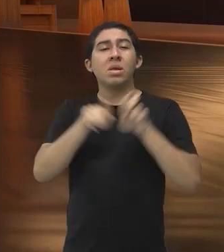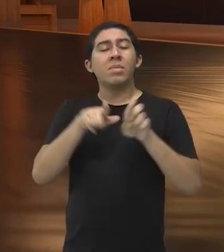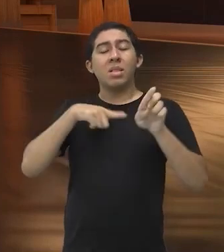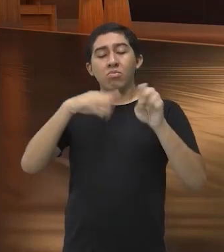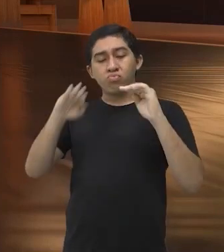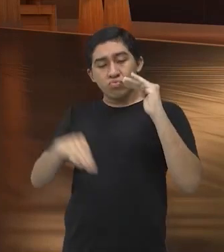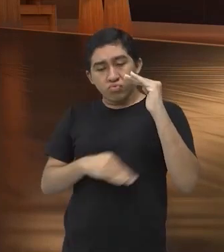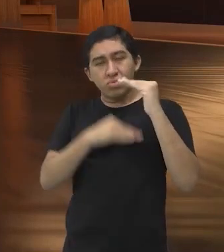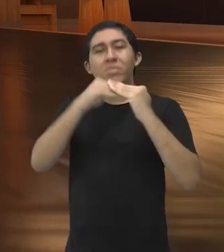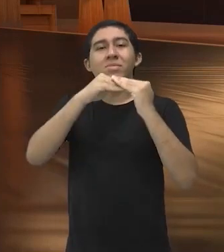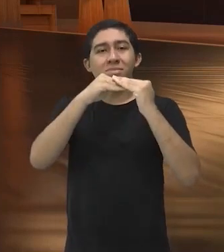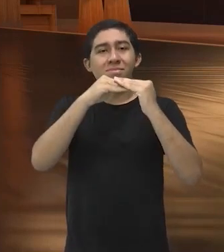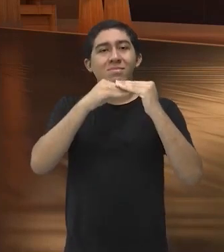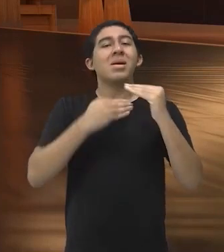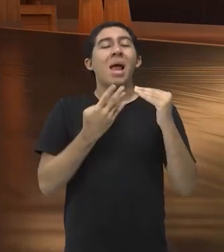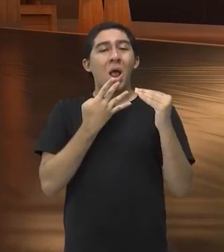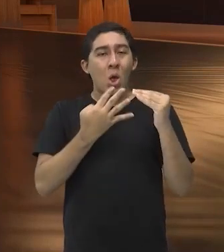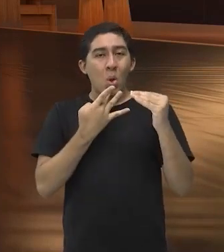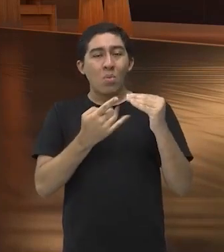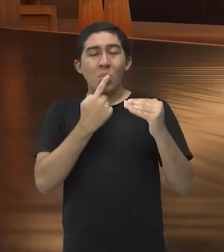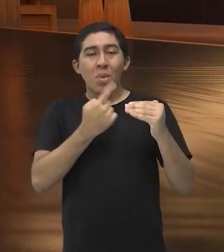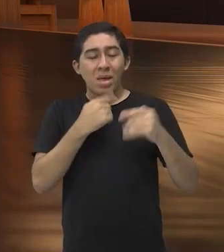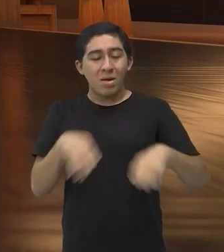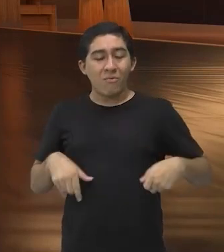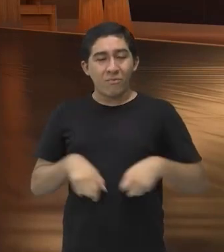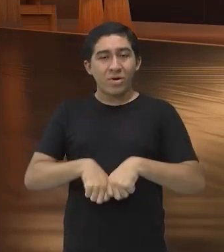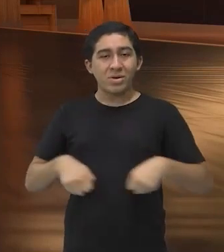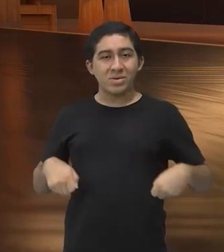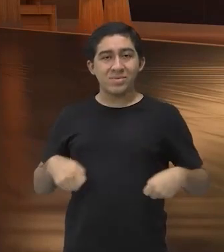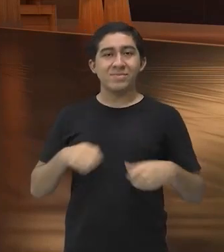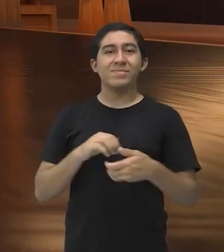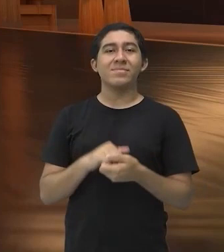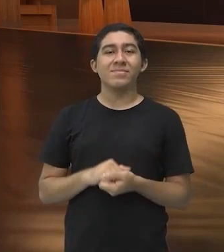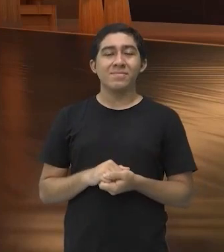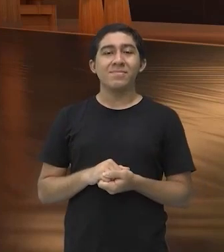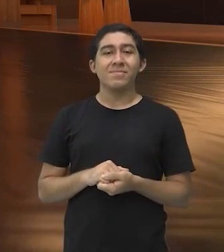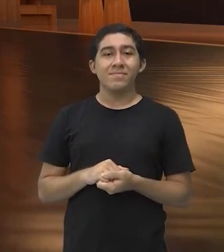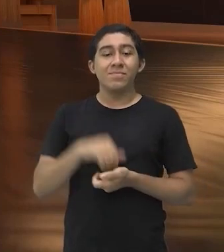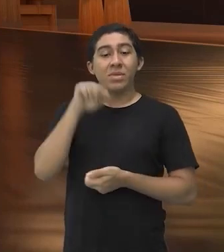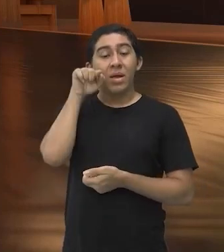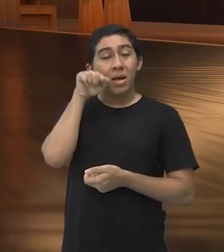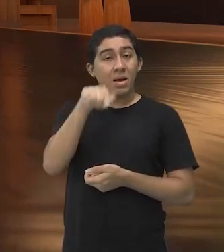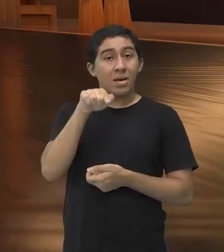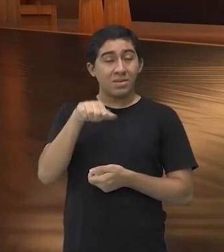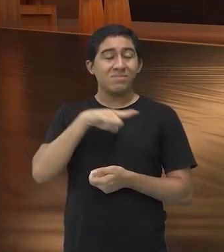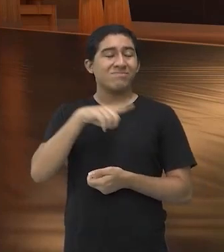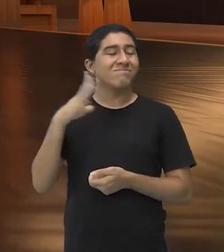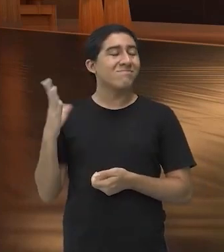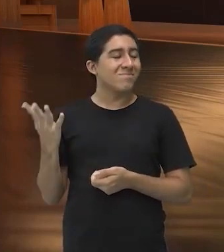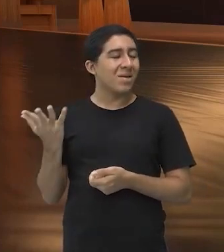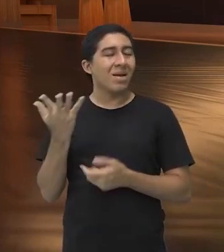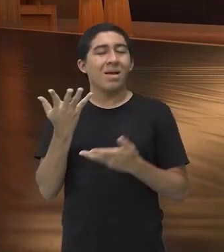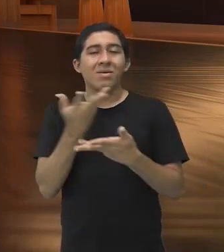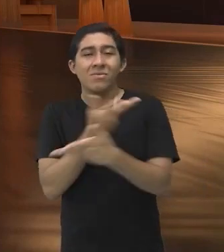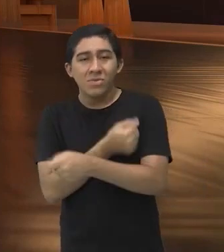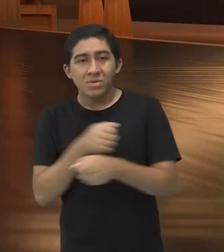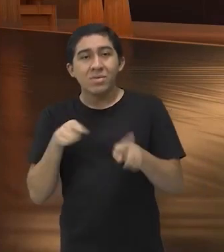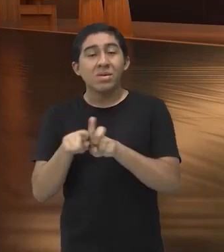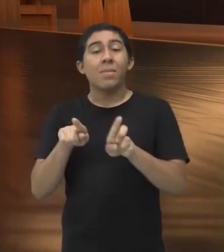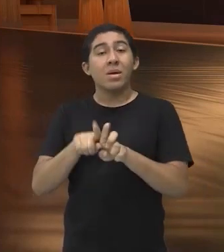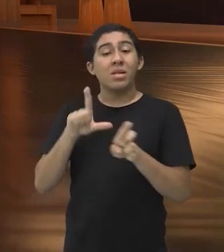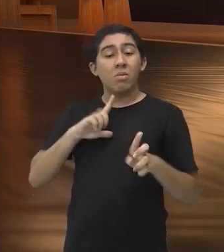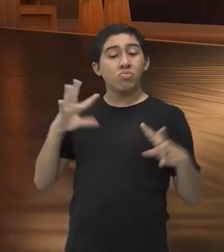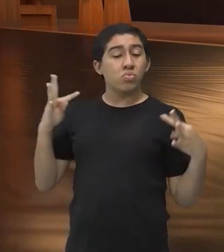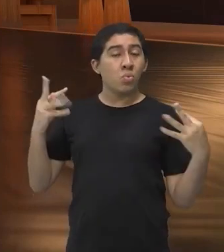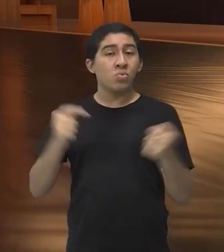nível mais alto aí da categoria do jiu-jitsu. Essa arte, ela é tão maravilhosa e ela é tão completa